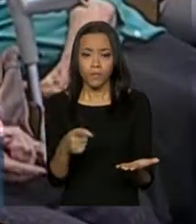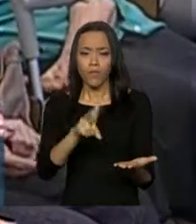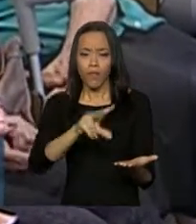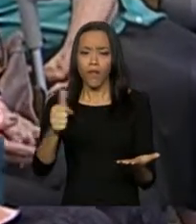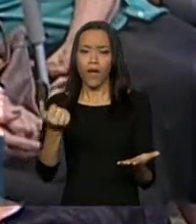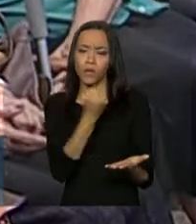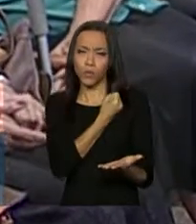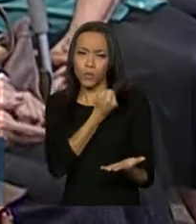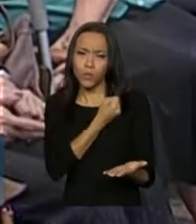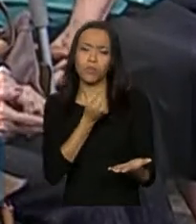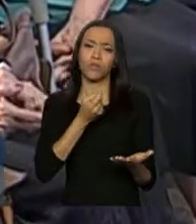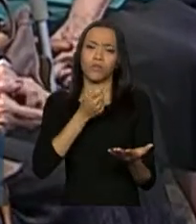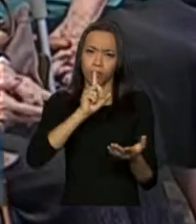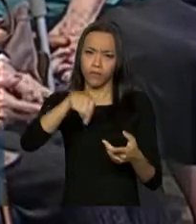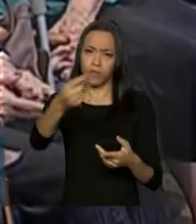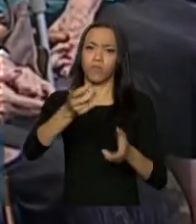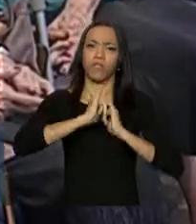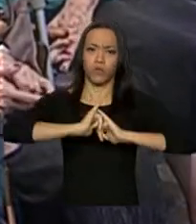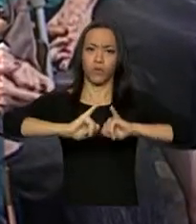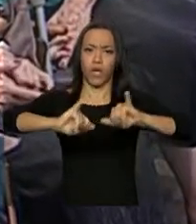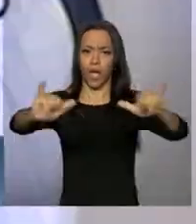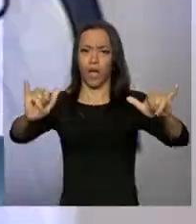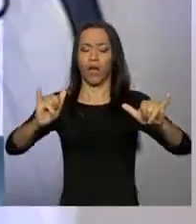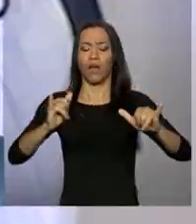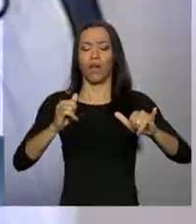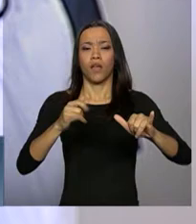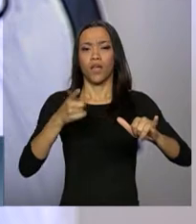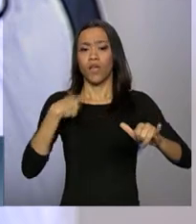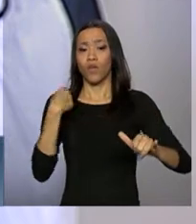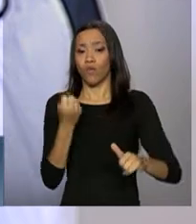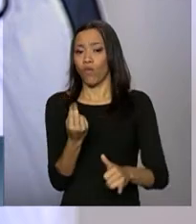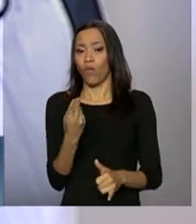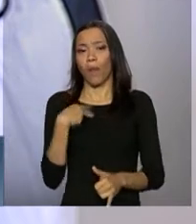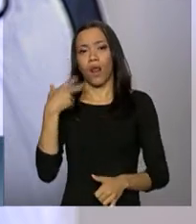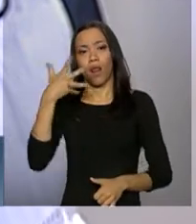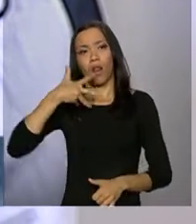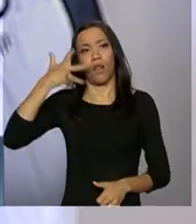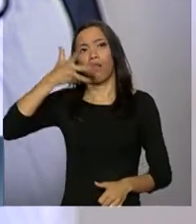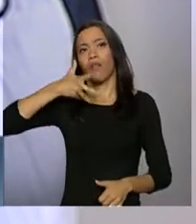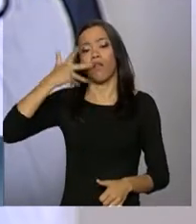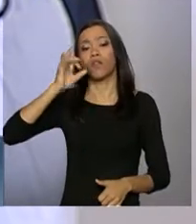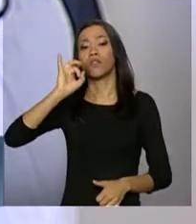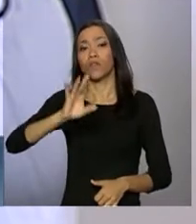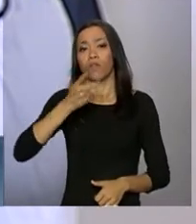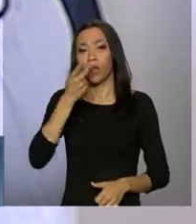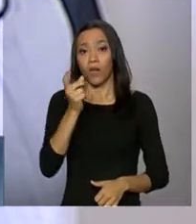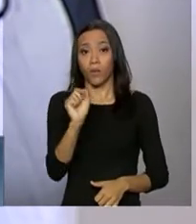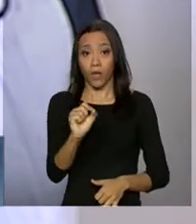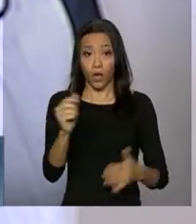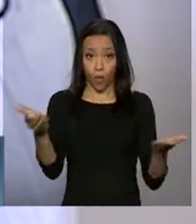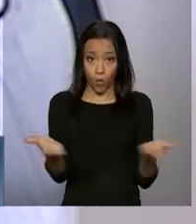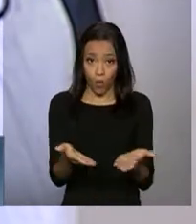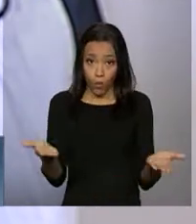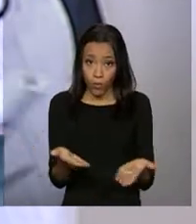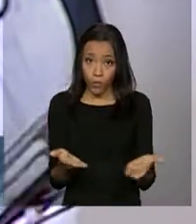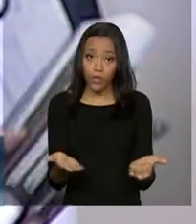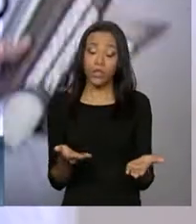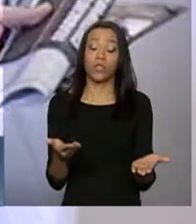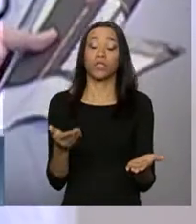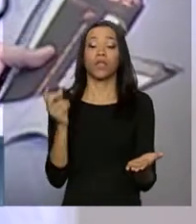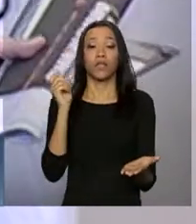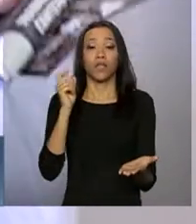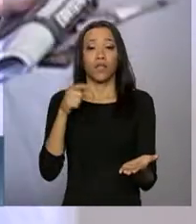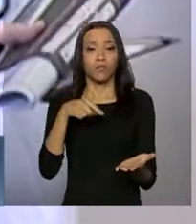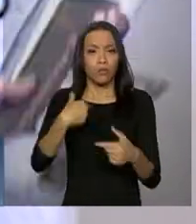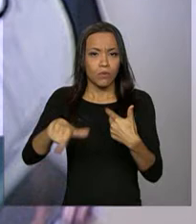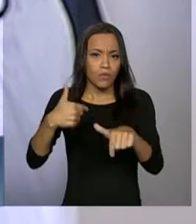disponibilizar, vai divulgar. Eu não vou investir mais o tempo dos senhores na fala, só registrando isso. Hoje, a inspeção do trabalho dos seus parceiros mais